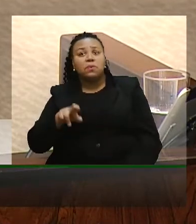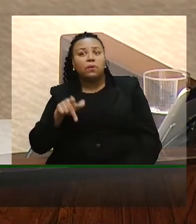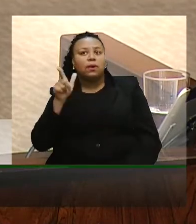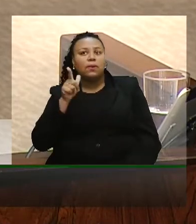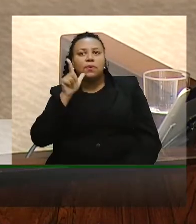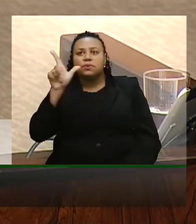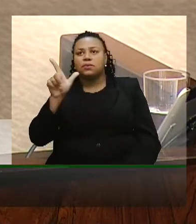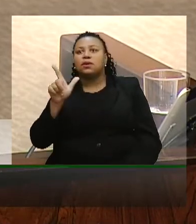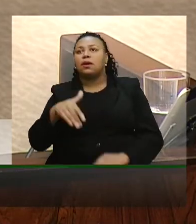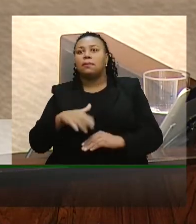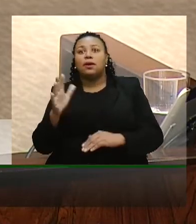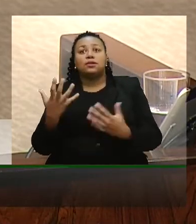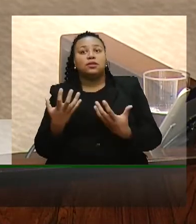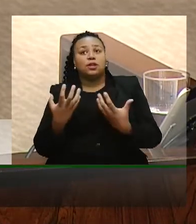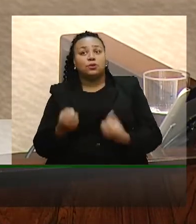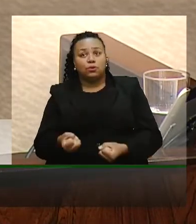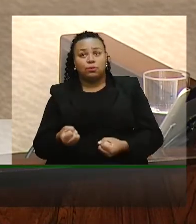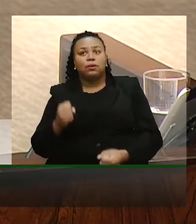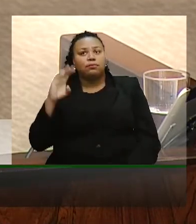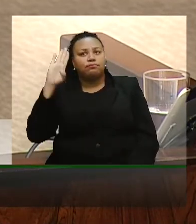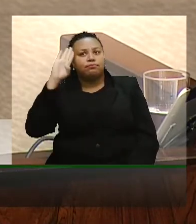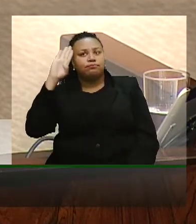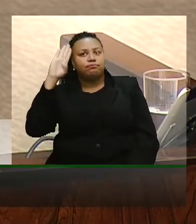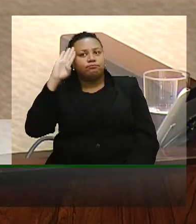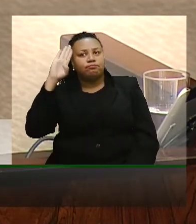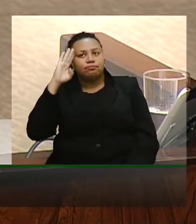mais assumir a condição de sargento